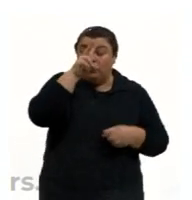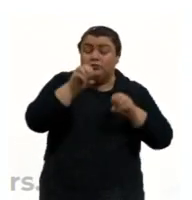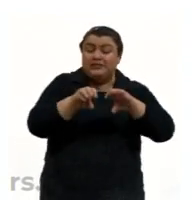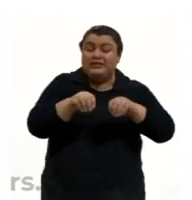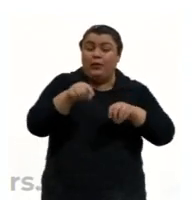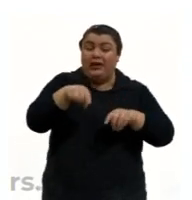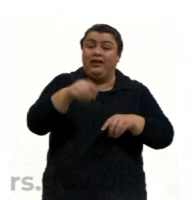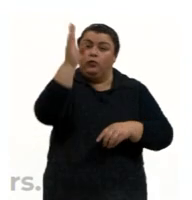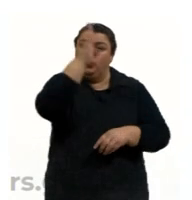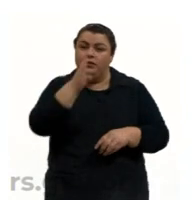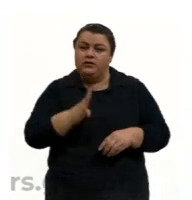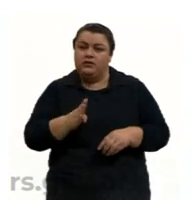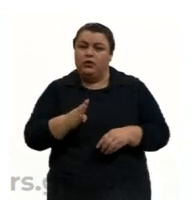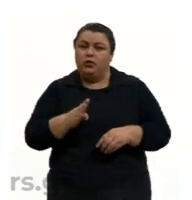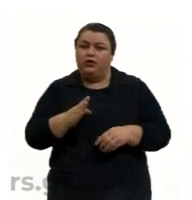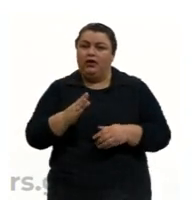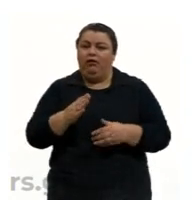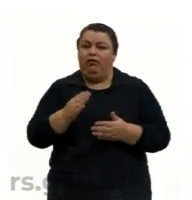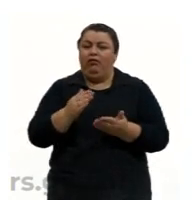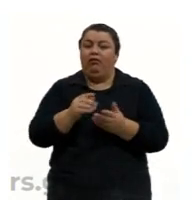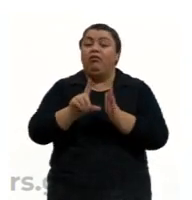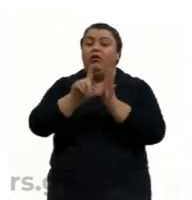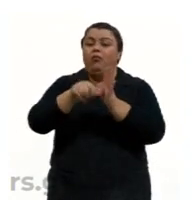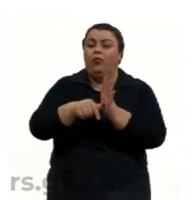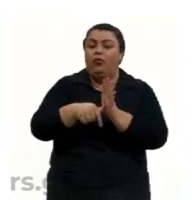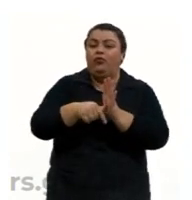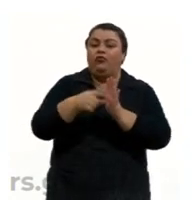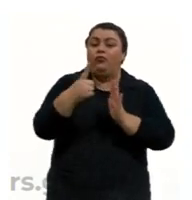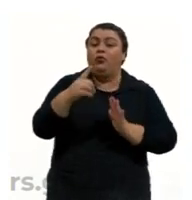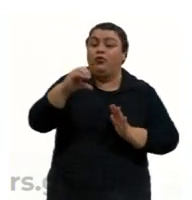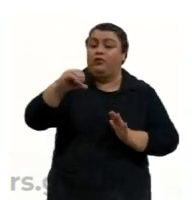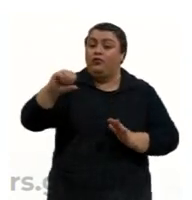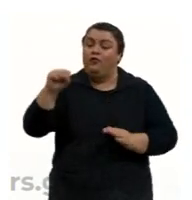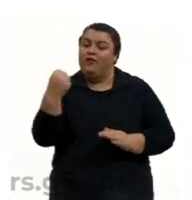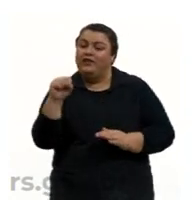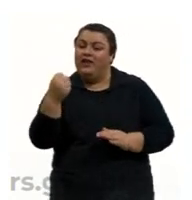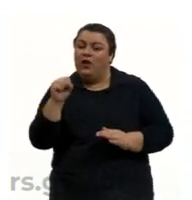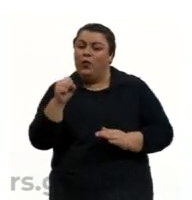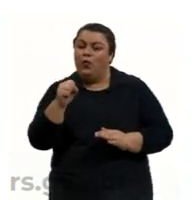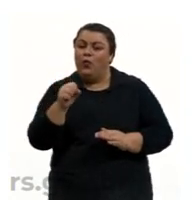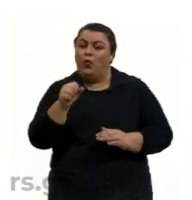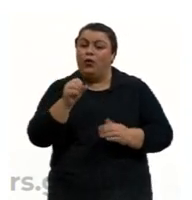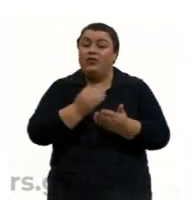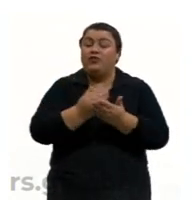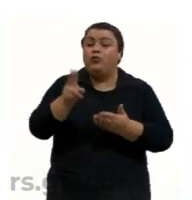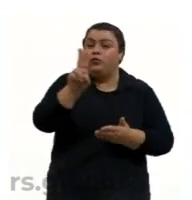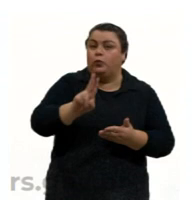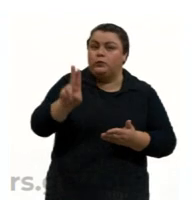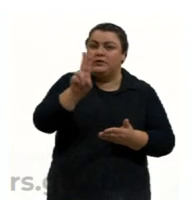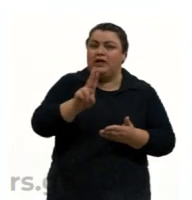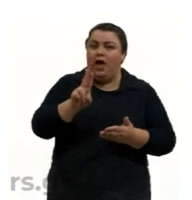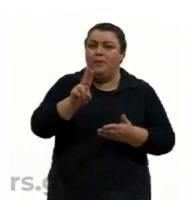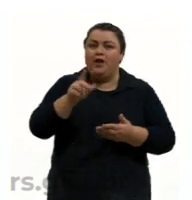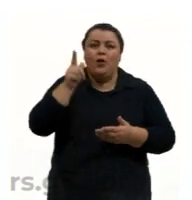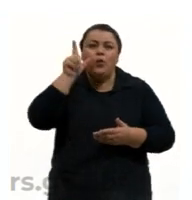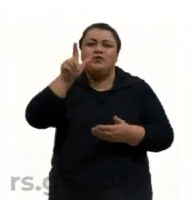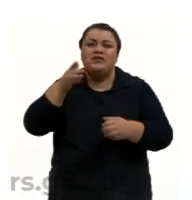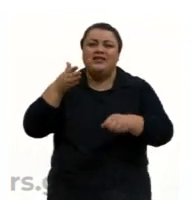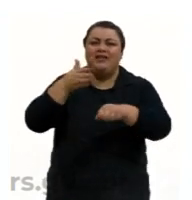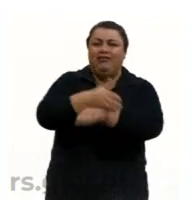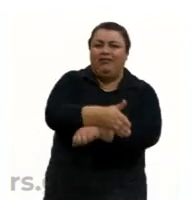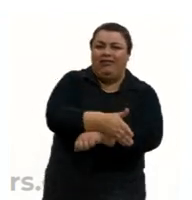2008, ele se torna uma política pública de ingresso no ensino superior, nas universidades públicas.